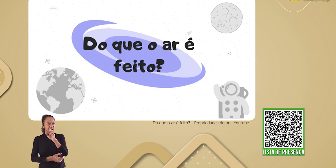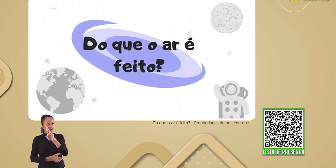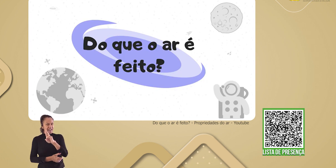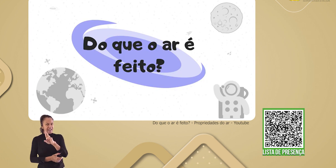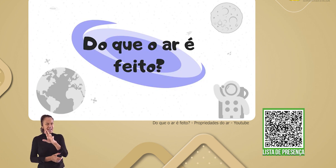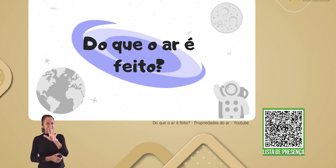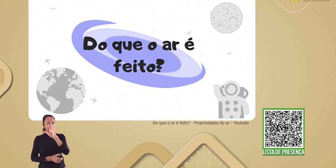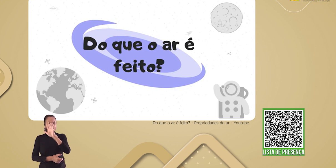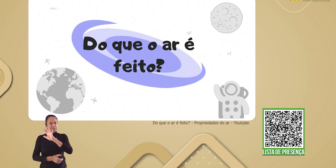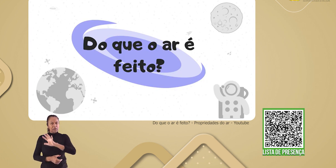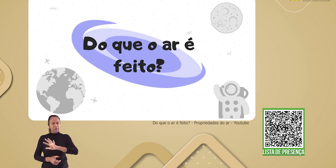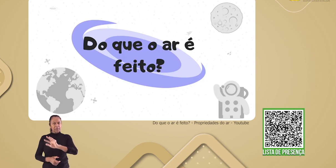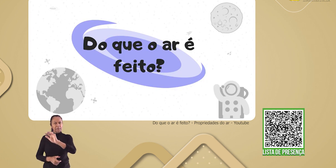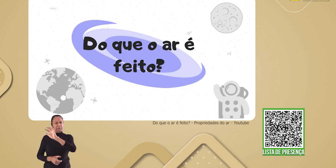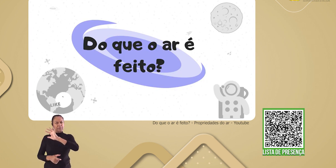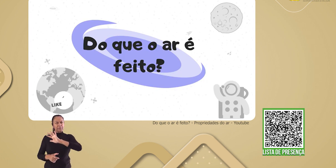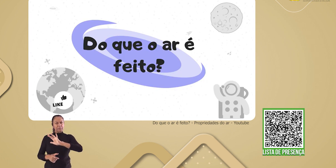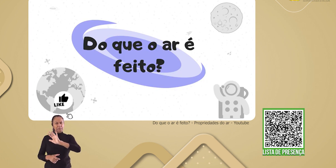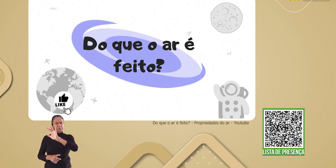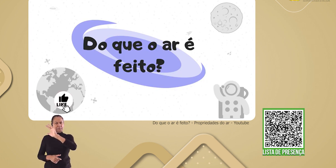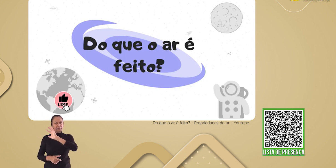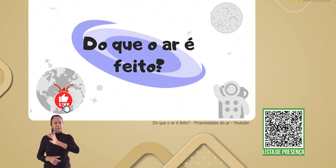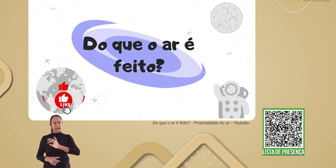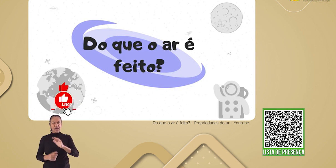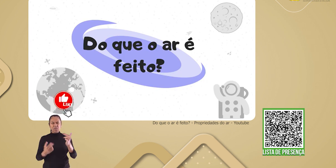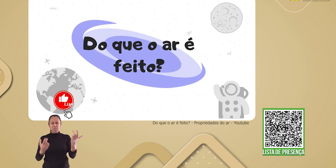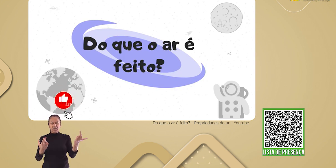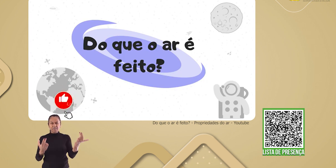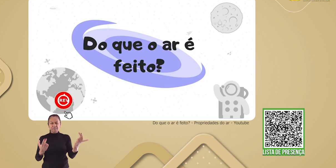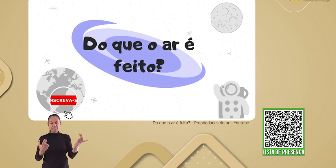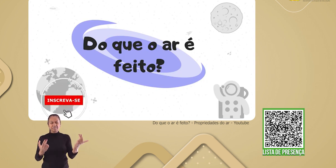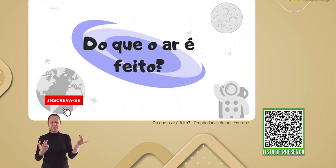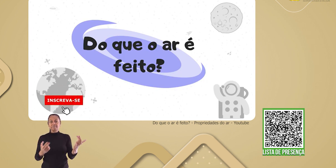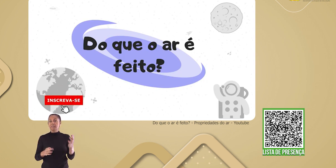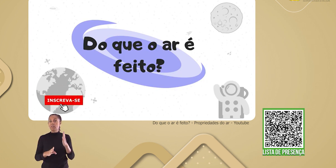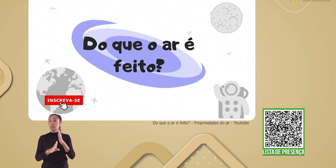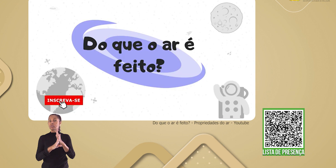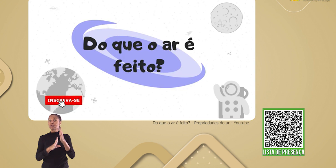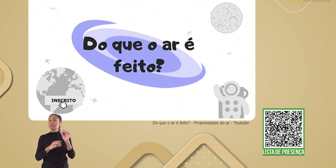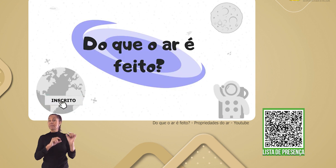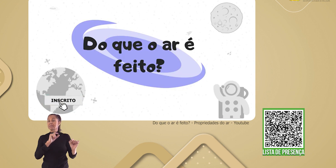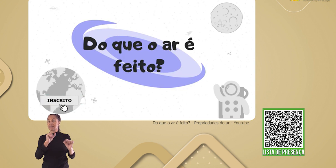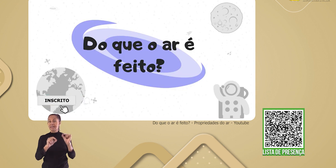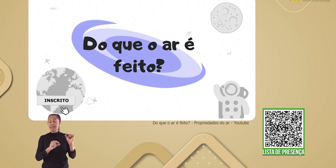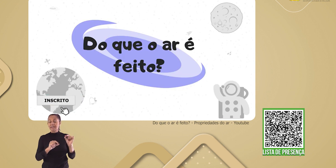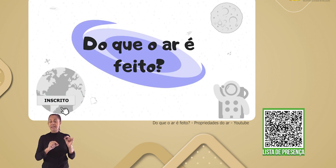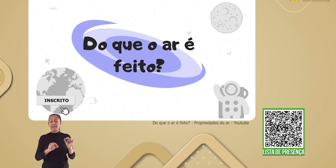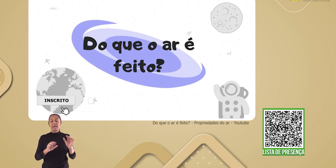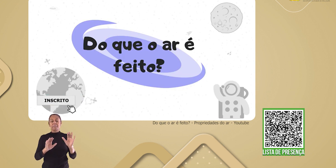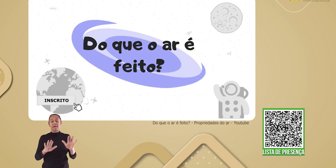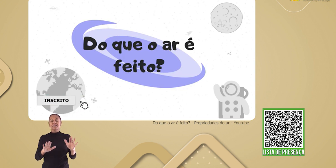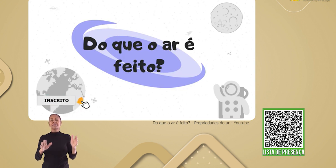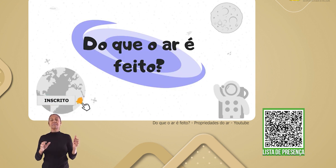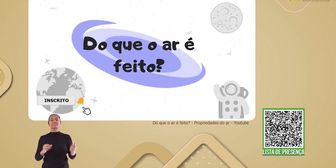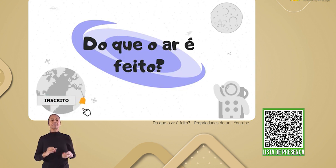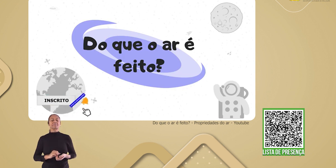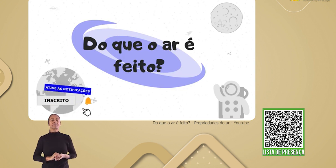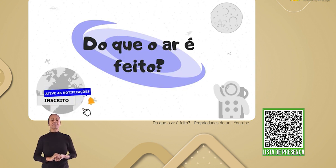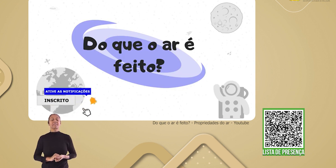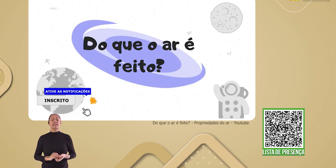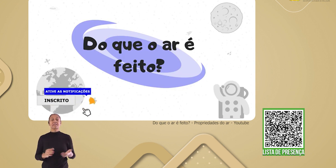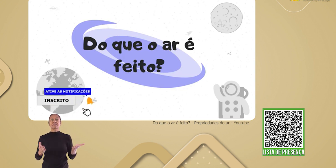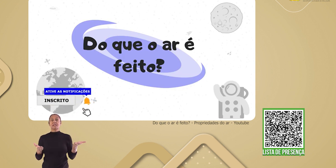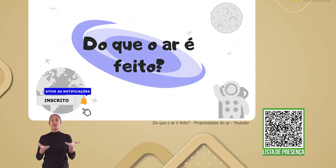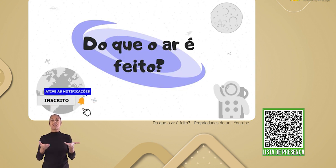tem no ar? Quer descobrir? Antes então de começar, deixe seu like para incentivar o nosso trabalho e